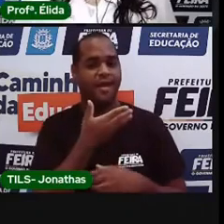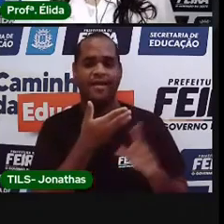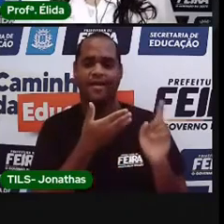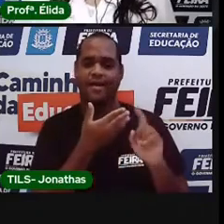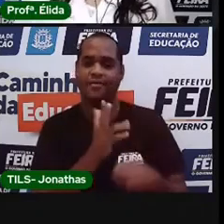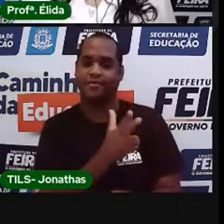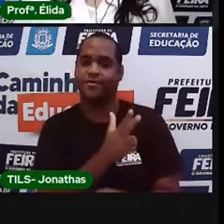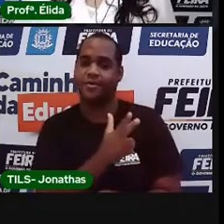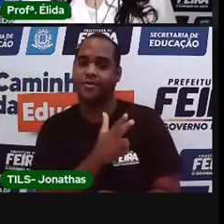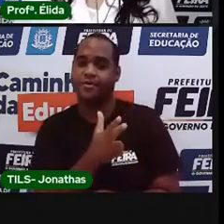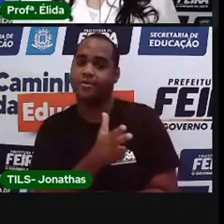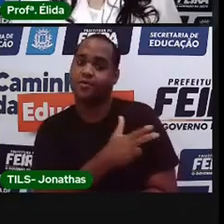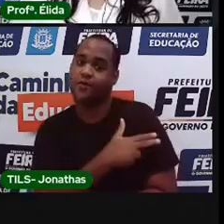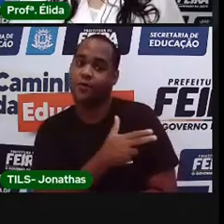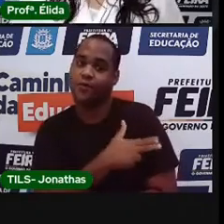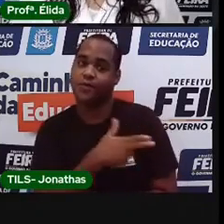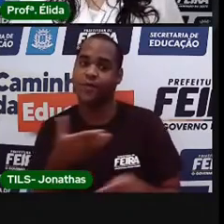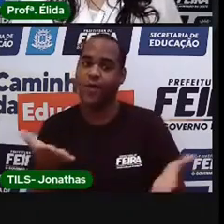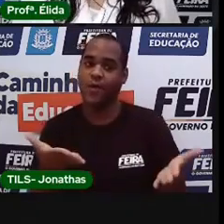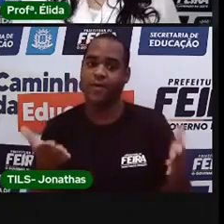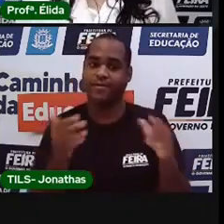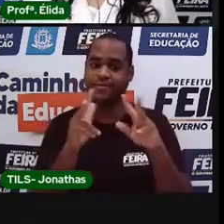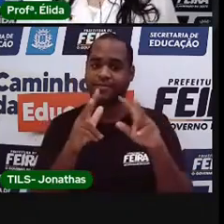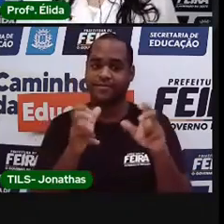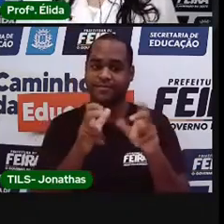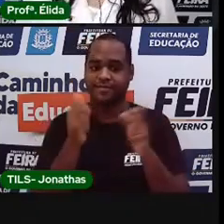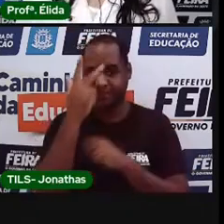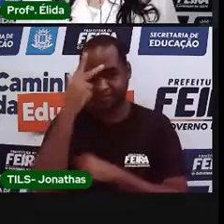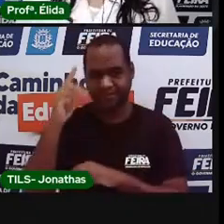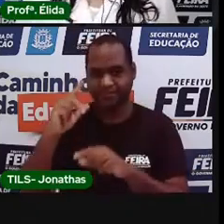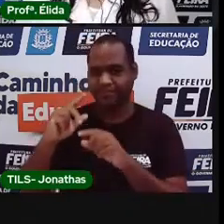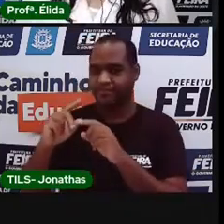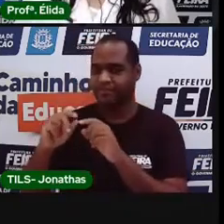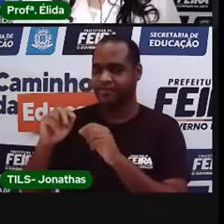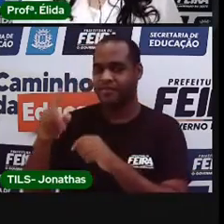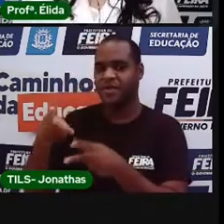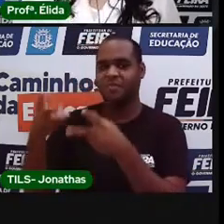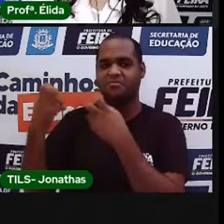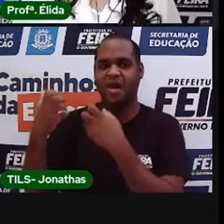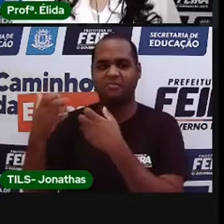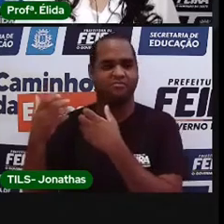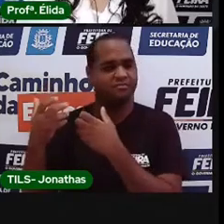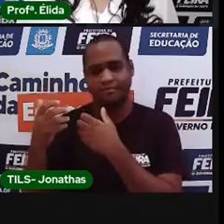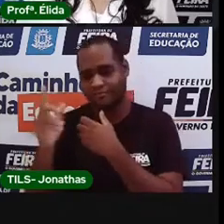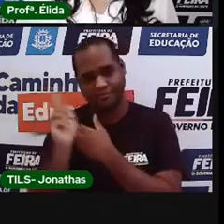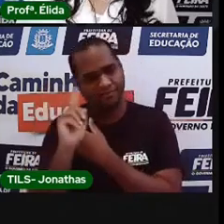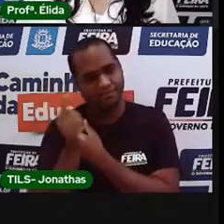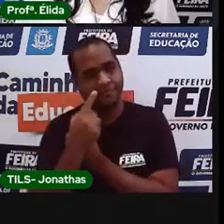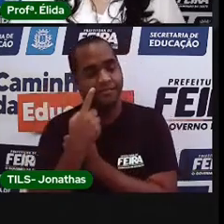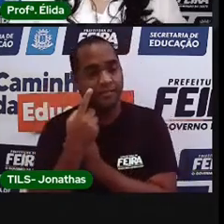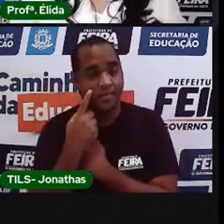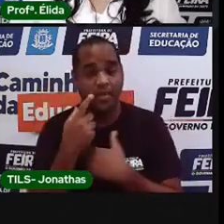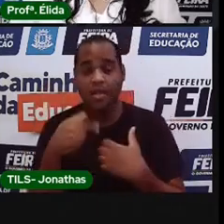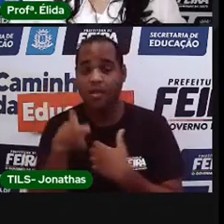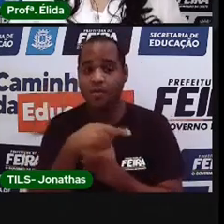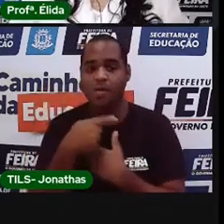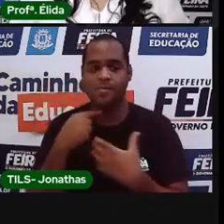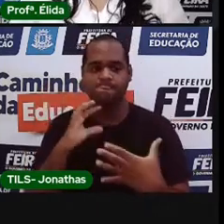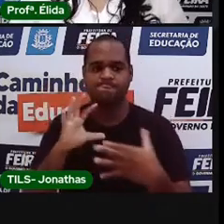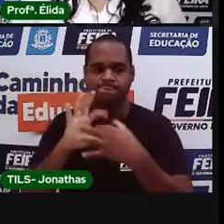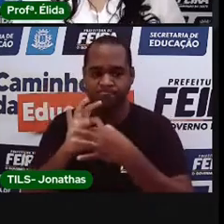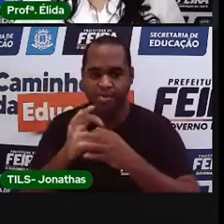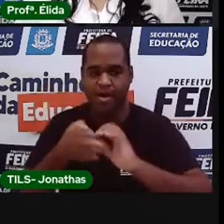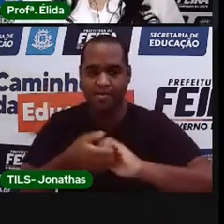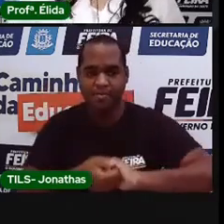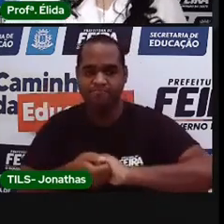do segundo esse ano é ninguém fica pra trás, certo? Então, já que a gente não pode segurar na